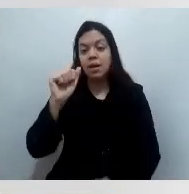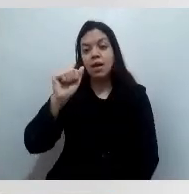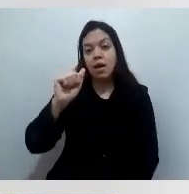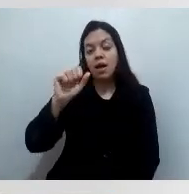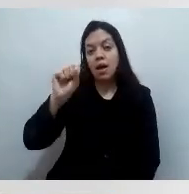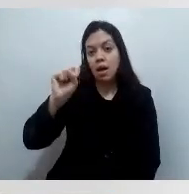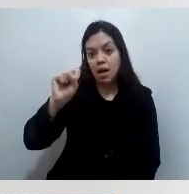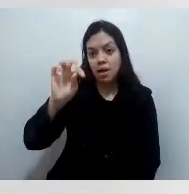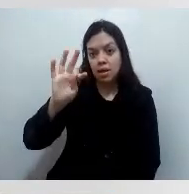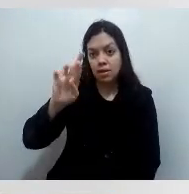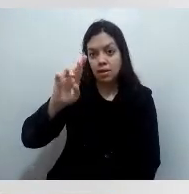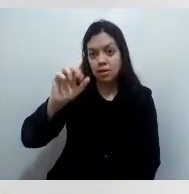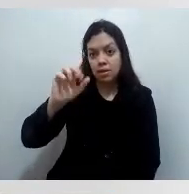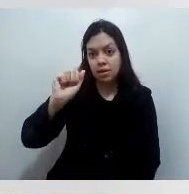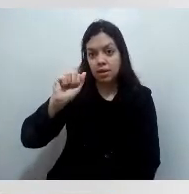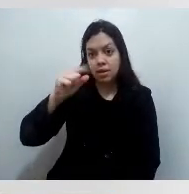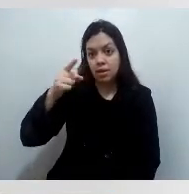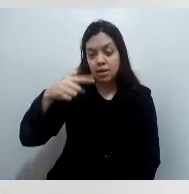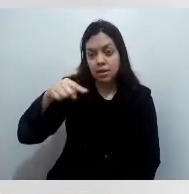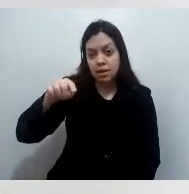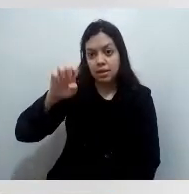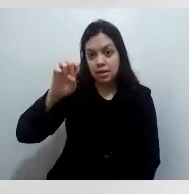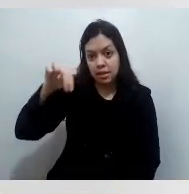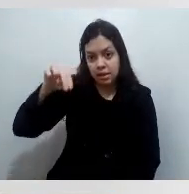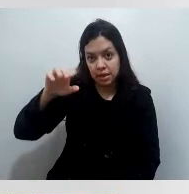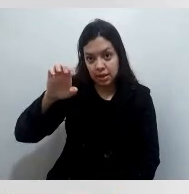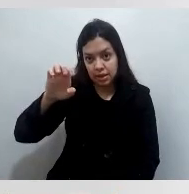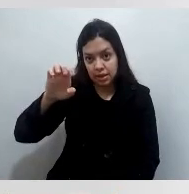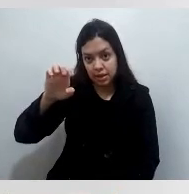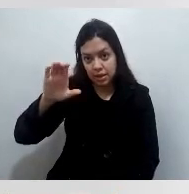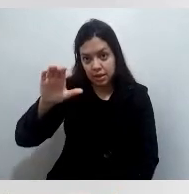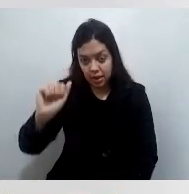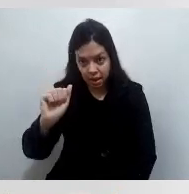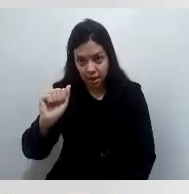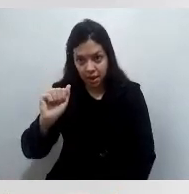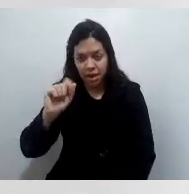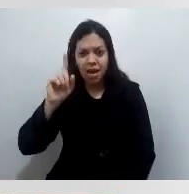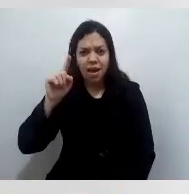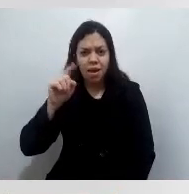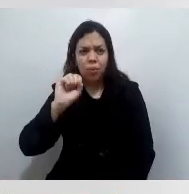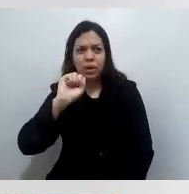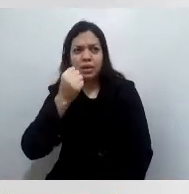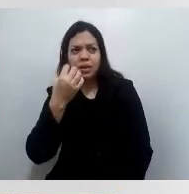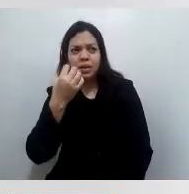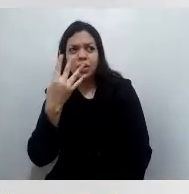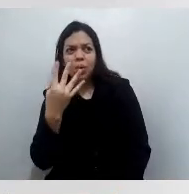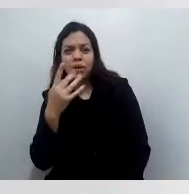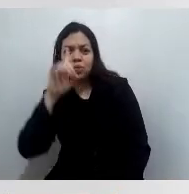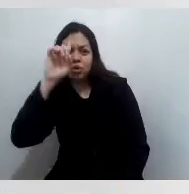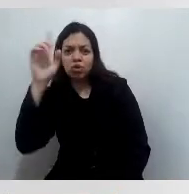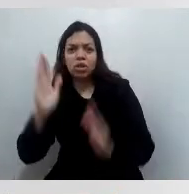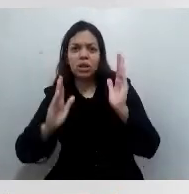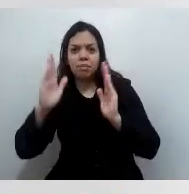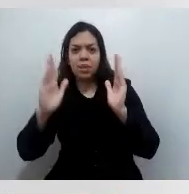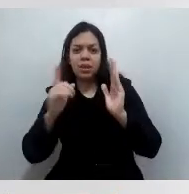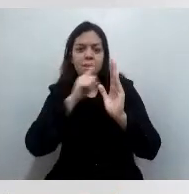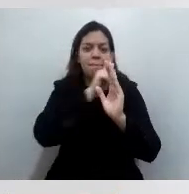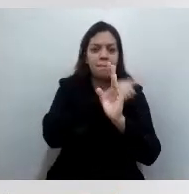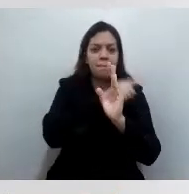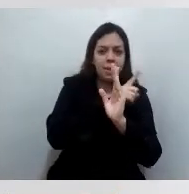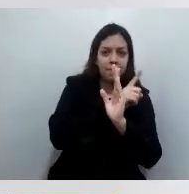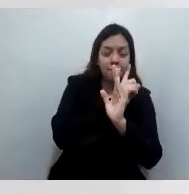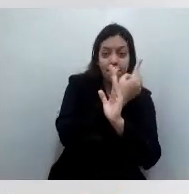porque nós já temos Pfizer no Paraná, 12 semanas, são de 84 a 90 dias para o